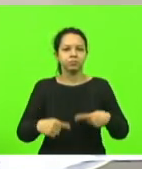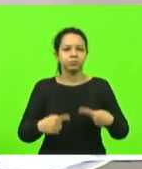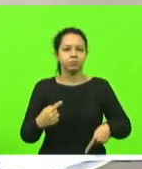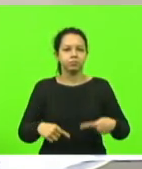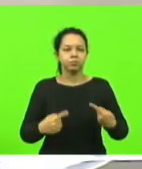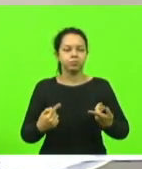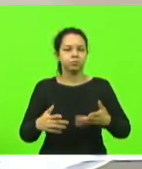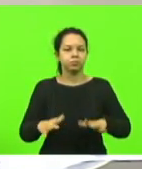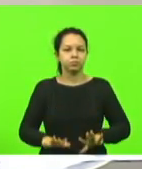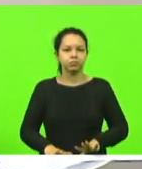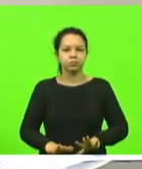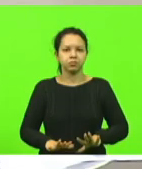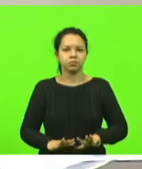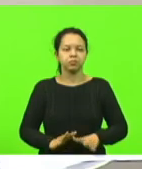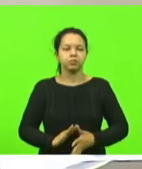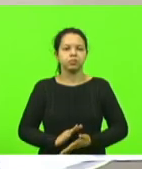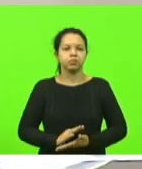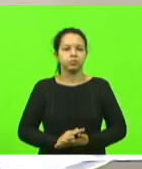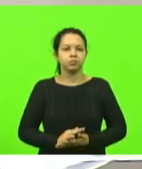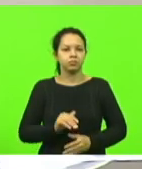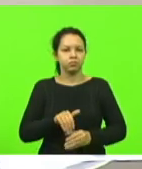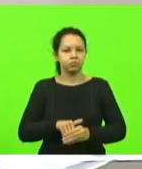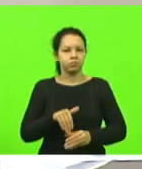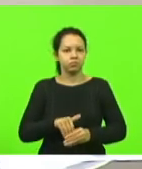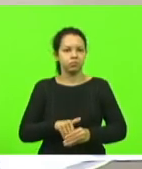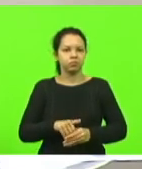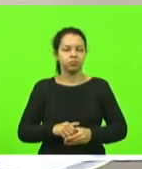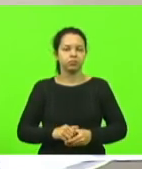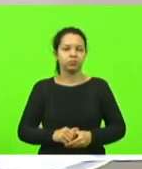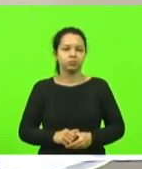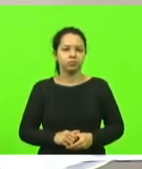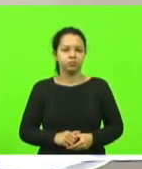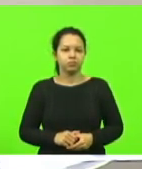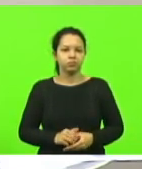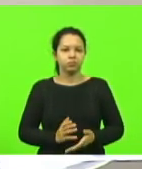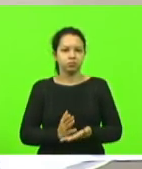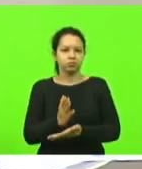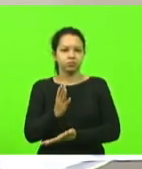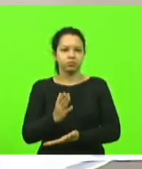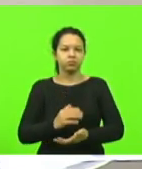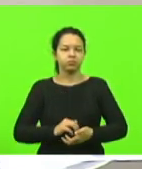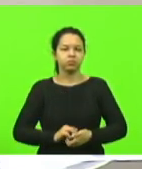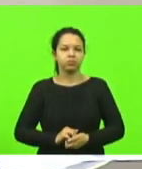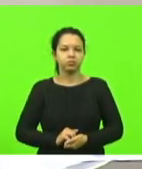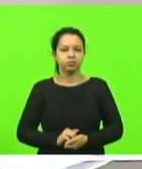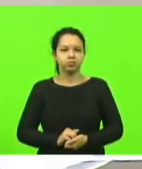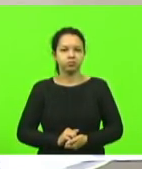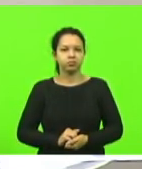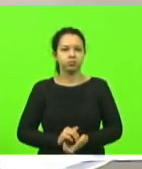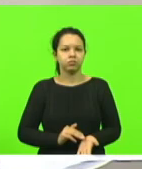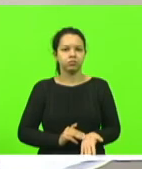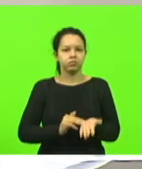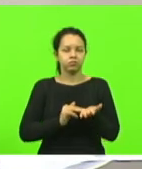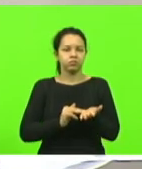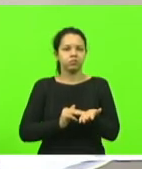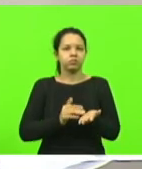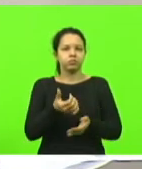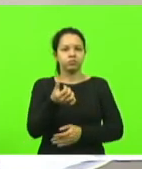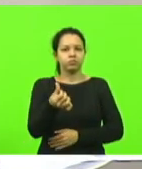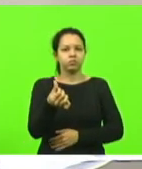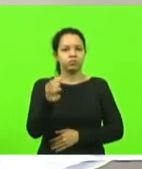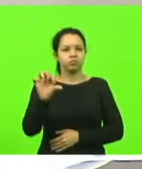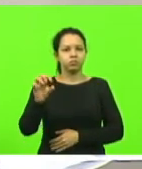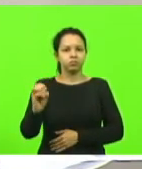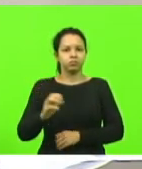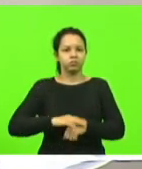não havendo quem queira discutir em votação. Aprovado. Moção número 690,